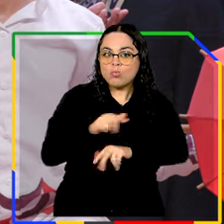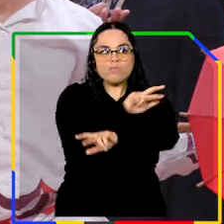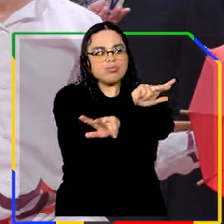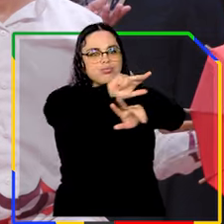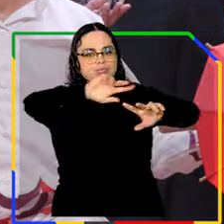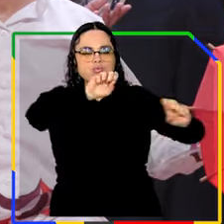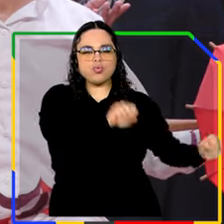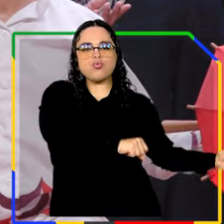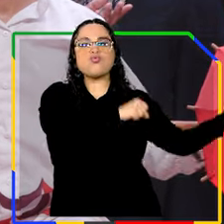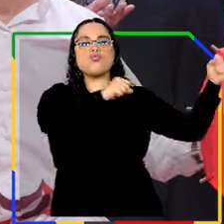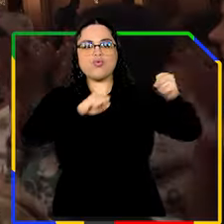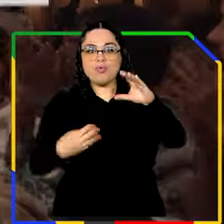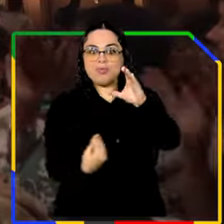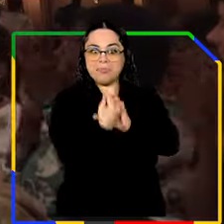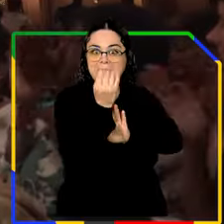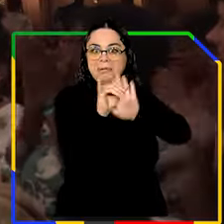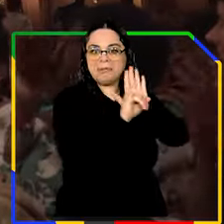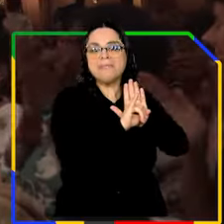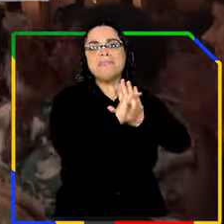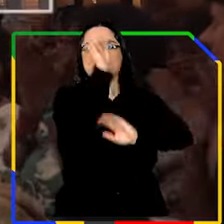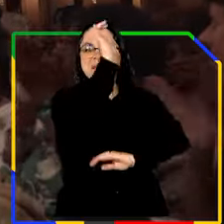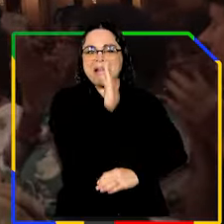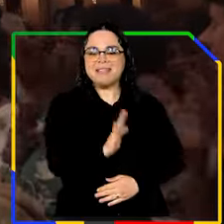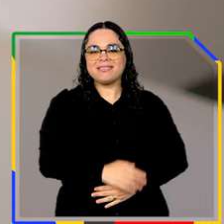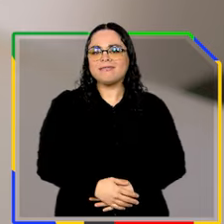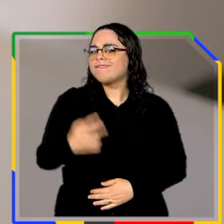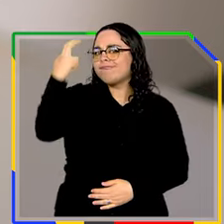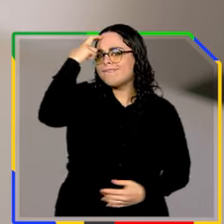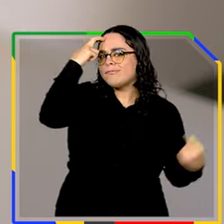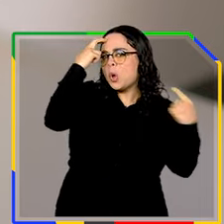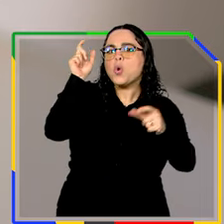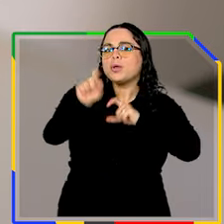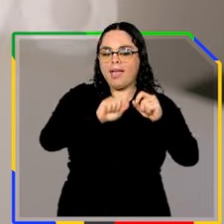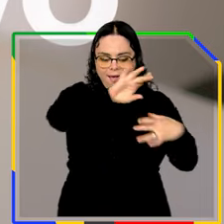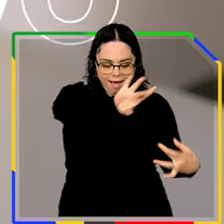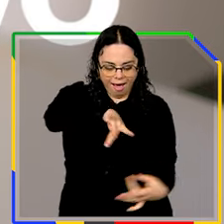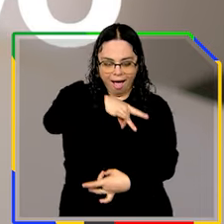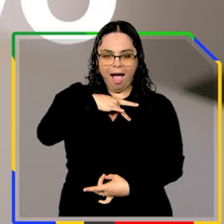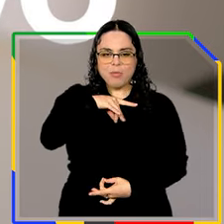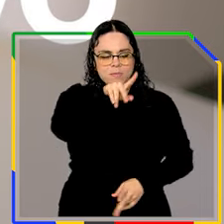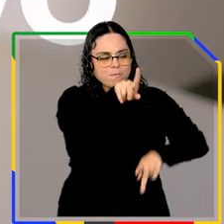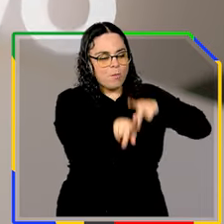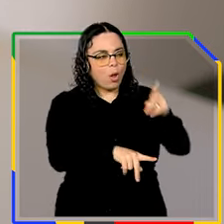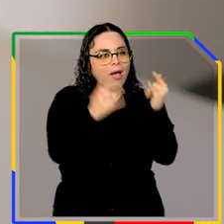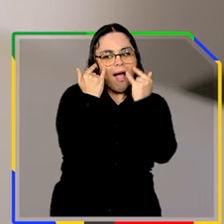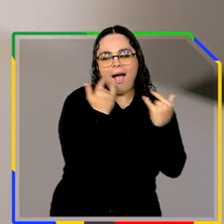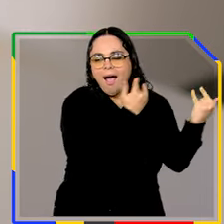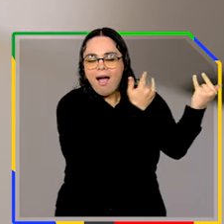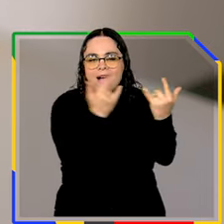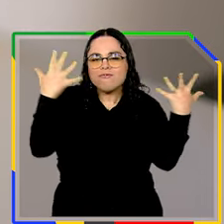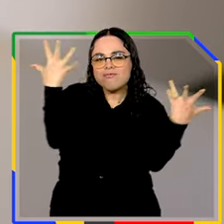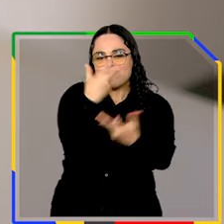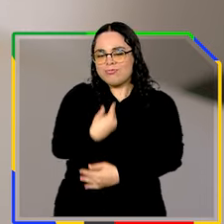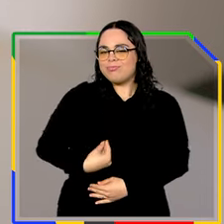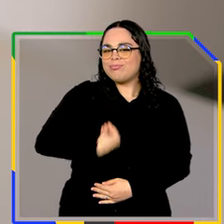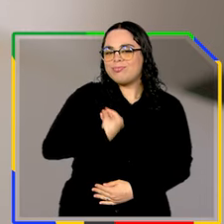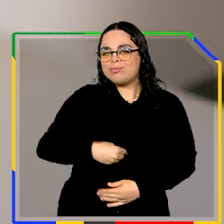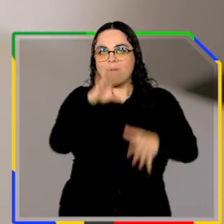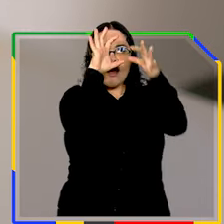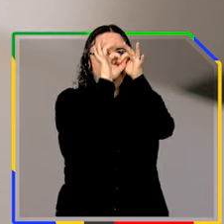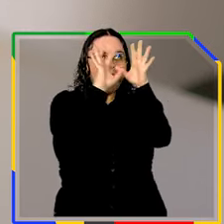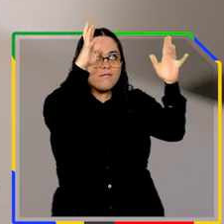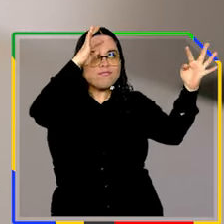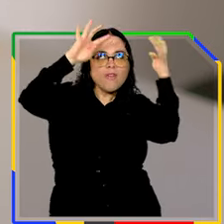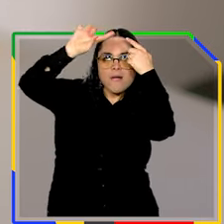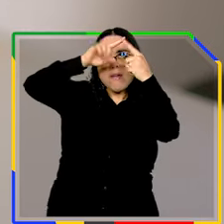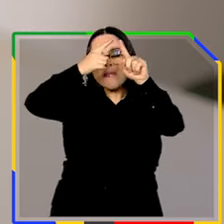que formam a nossa potente identidade nacional. É na cultura que mora a alma do povo, o encantamento da vida, a liberdade